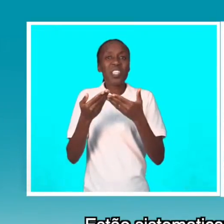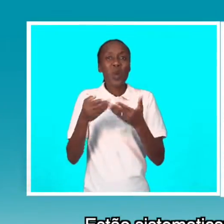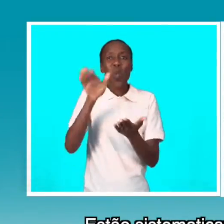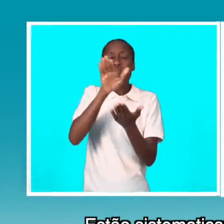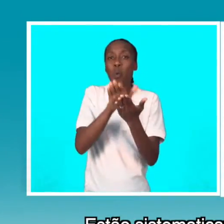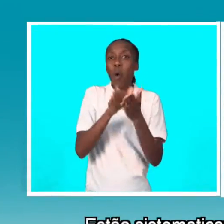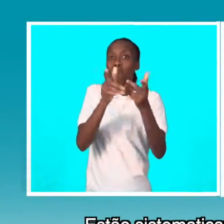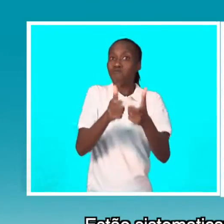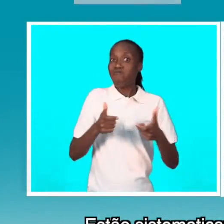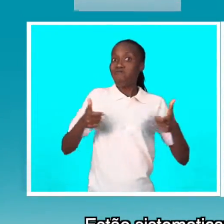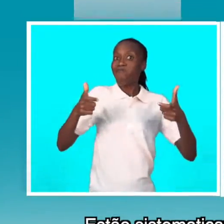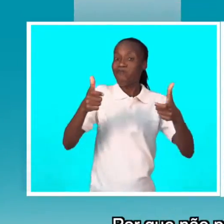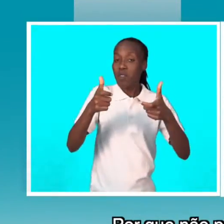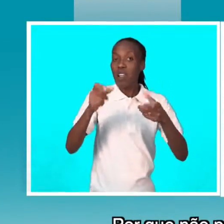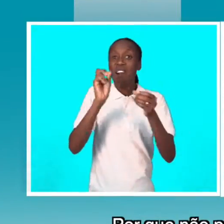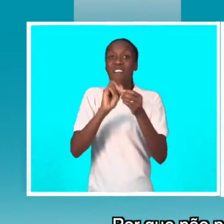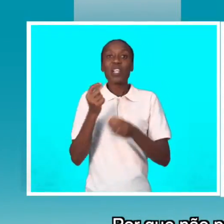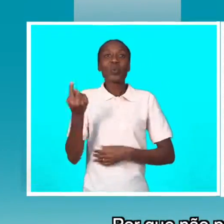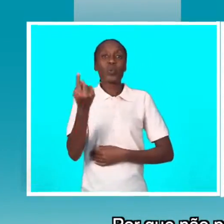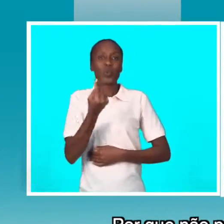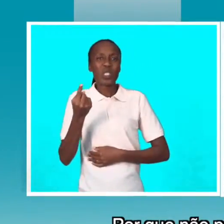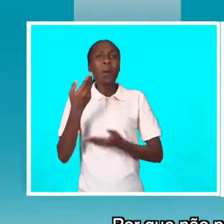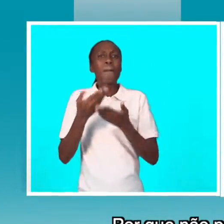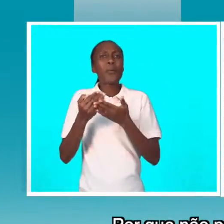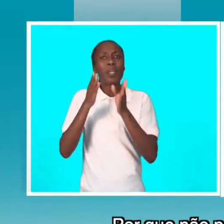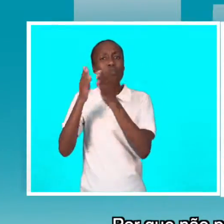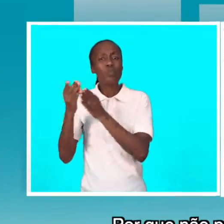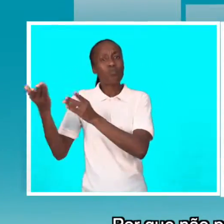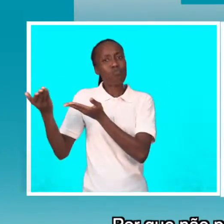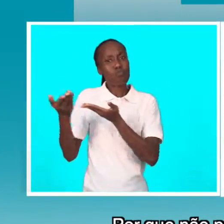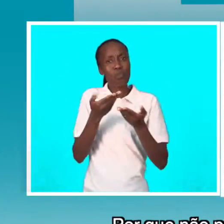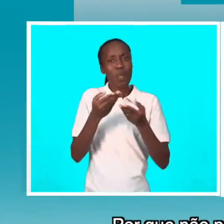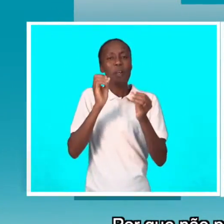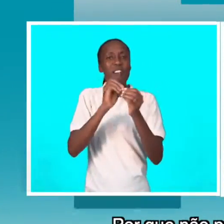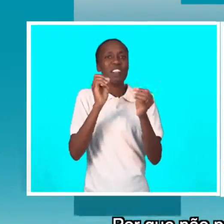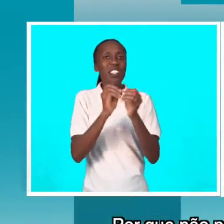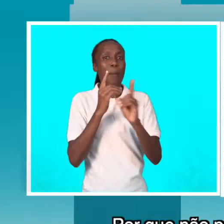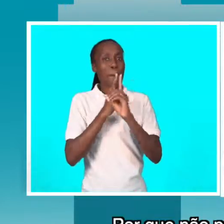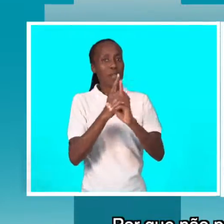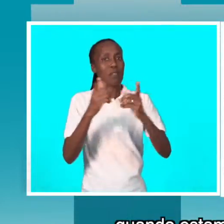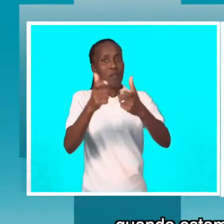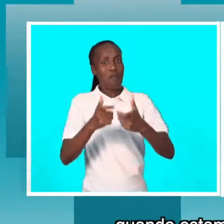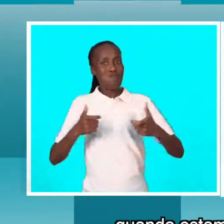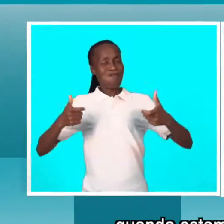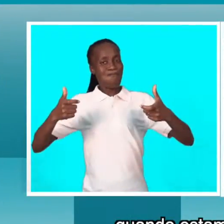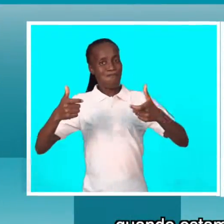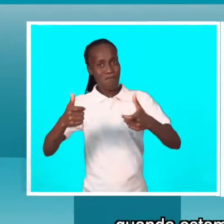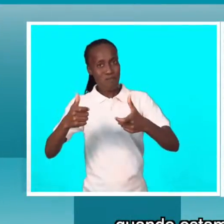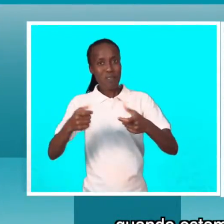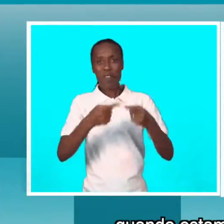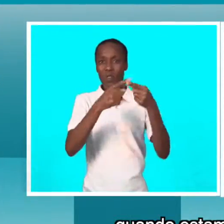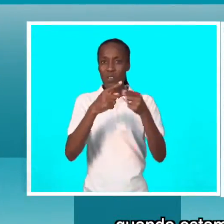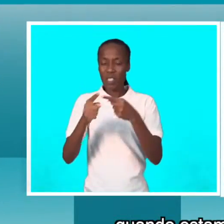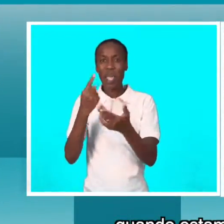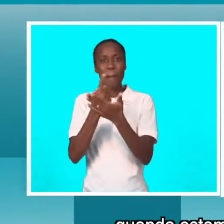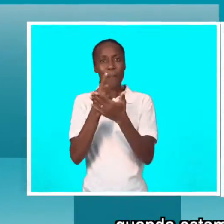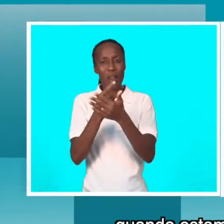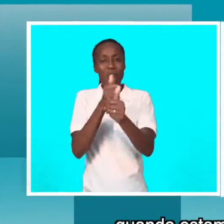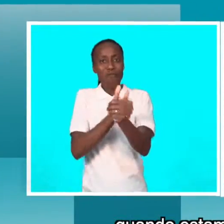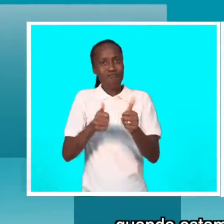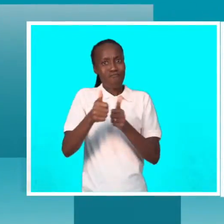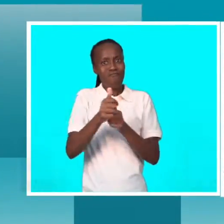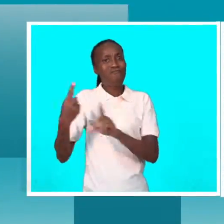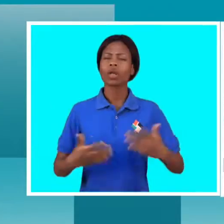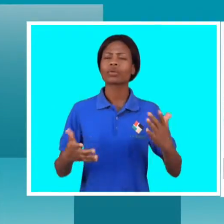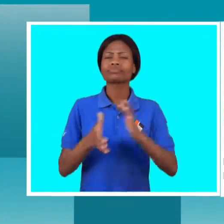eventos isolados. Por que estas pessoas nós não podemos trazer connosco quando fazemos as nossas caravanas empresariais, quando nós estamos em conferências, etc.? Tem que haver maior